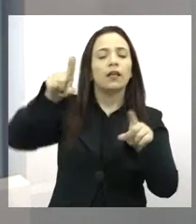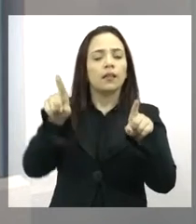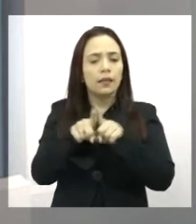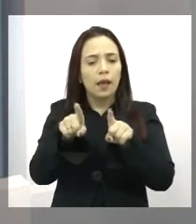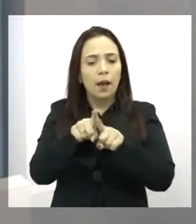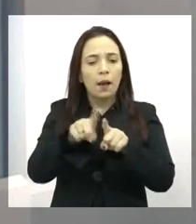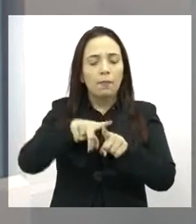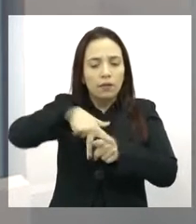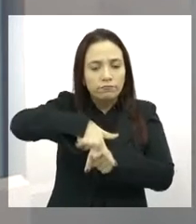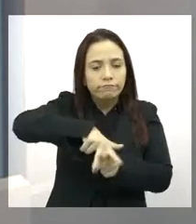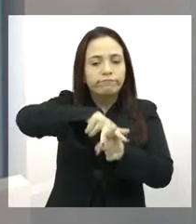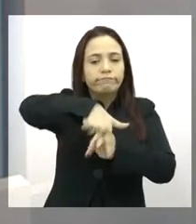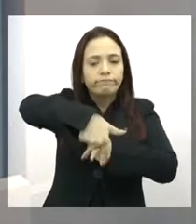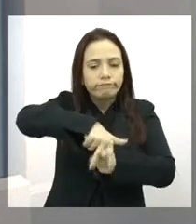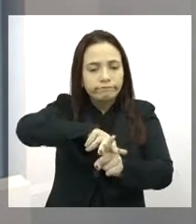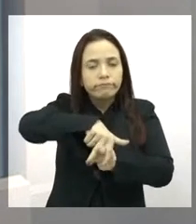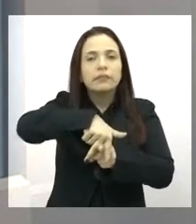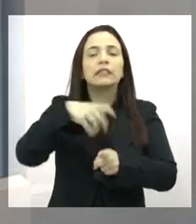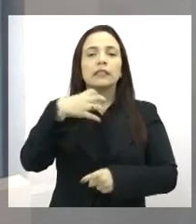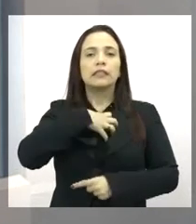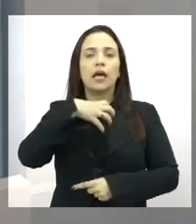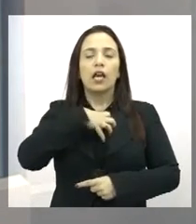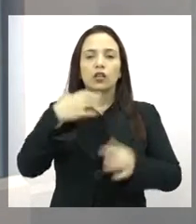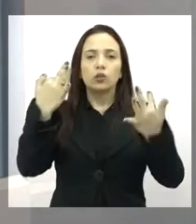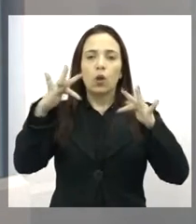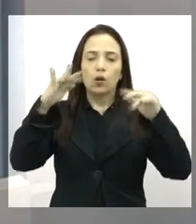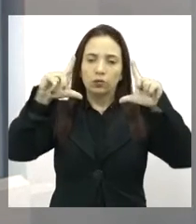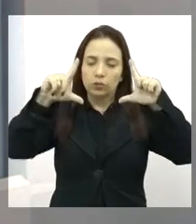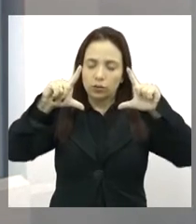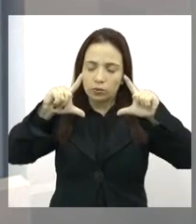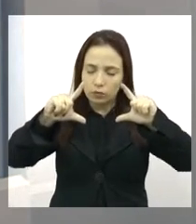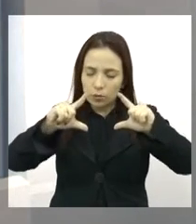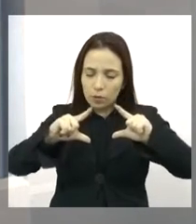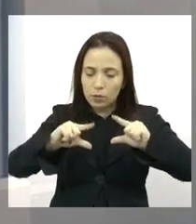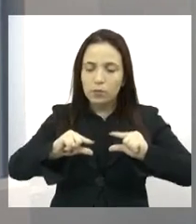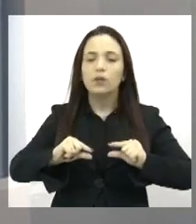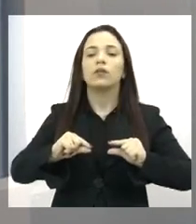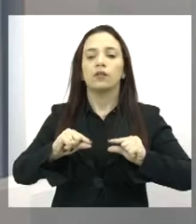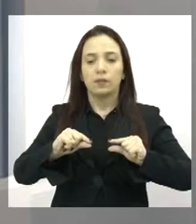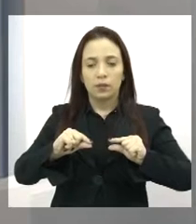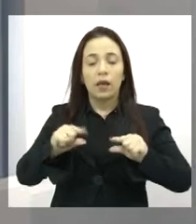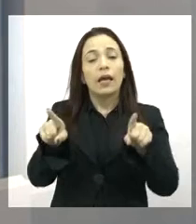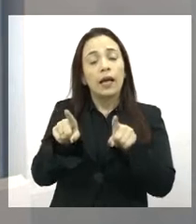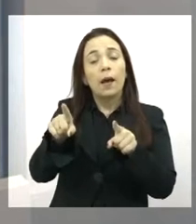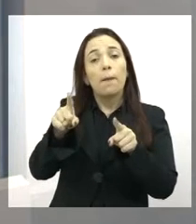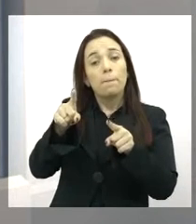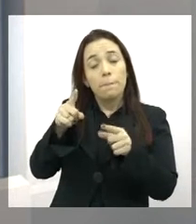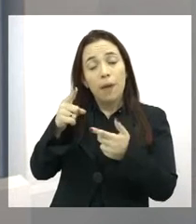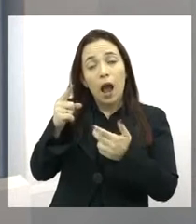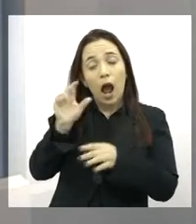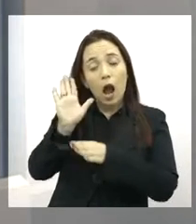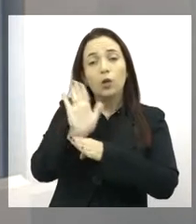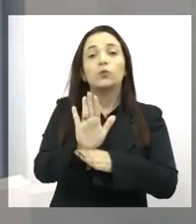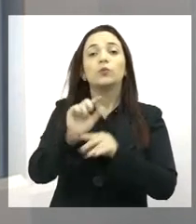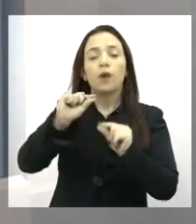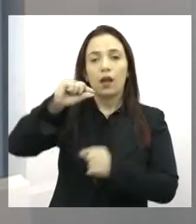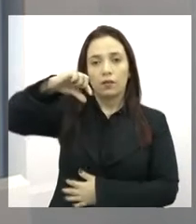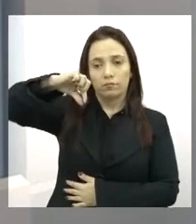propiciando uma aceleração do trabalho de parto e também um alívio da dor. Existem também as